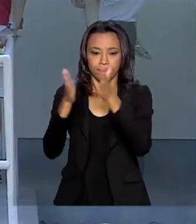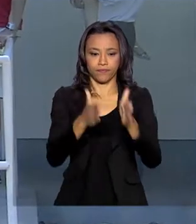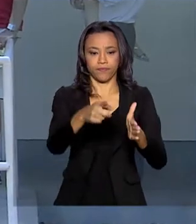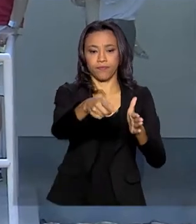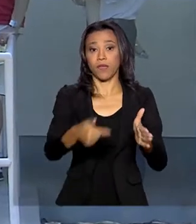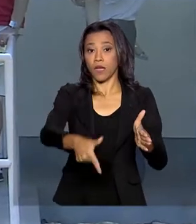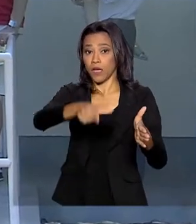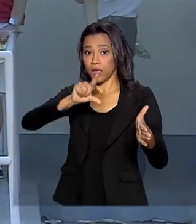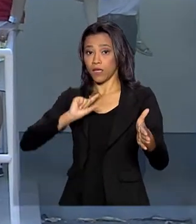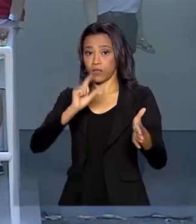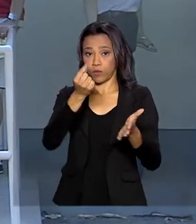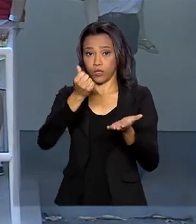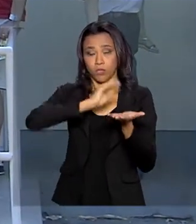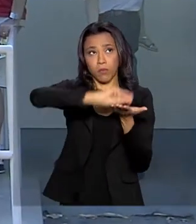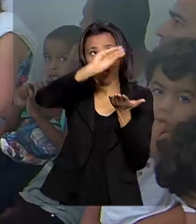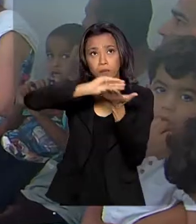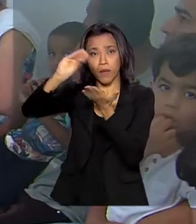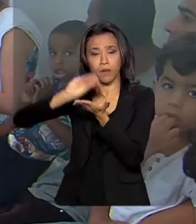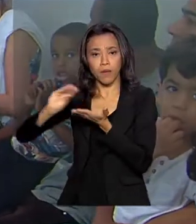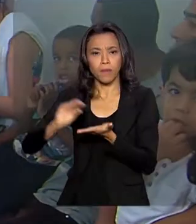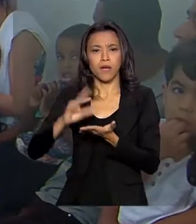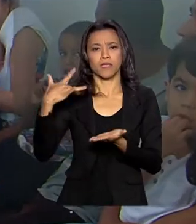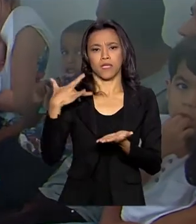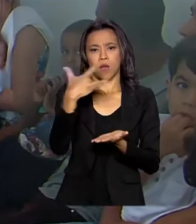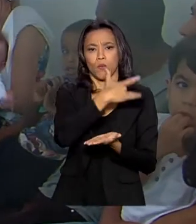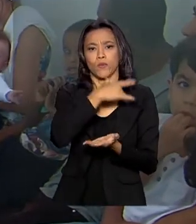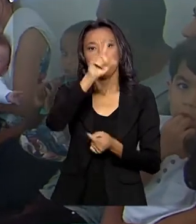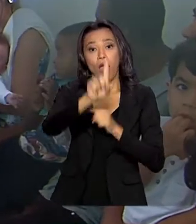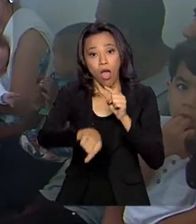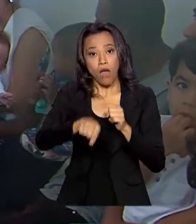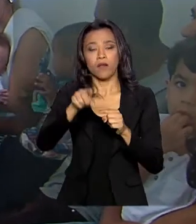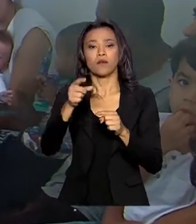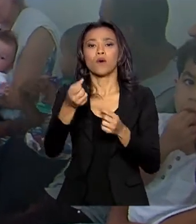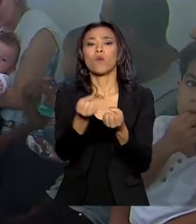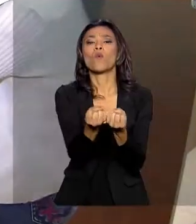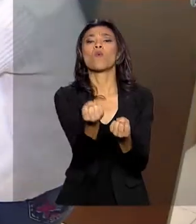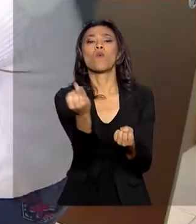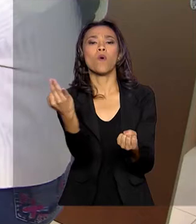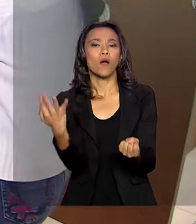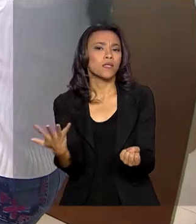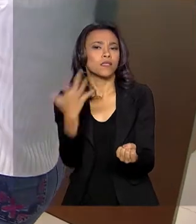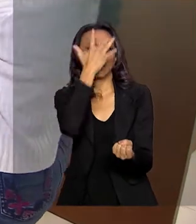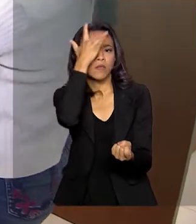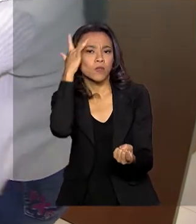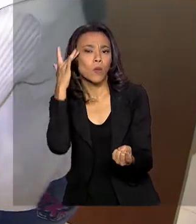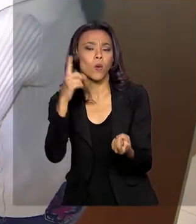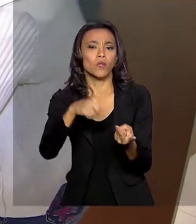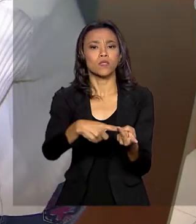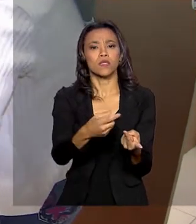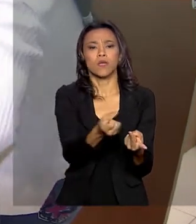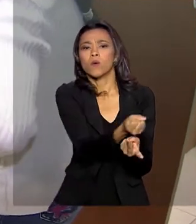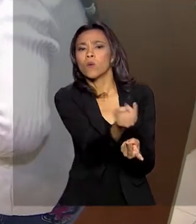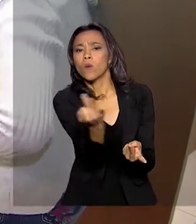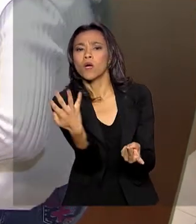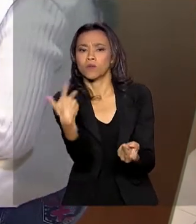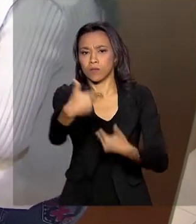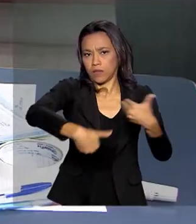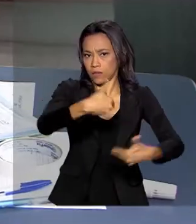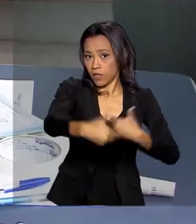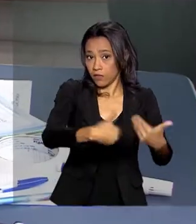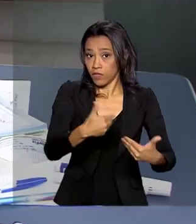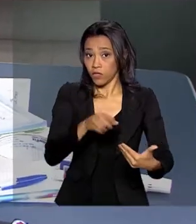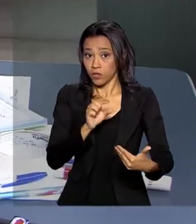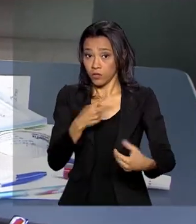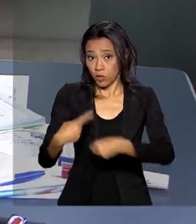distribuição de recursos para a saúde era feita com base na quantidade de pessoas e de serviços existentes em cada município.